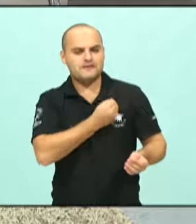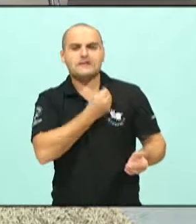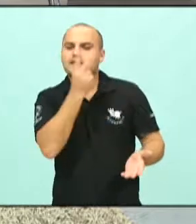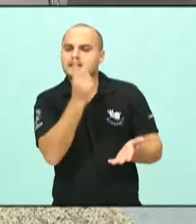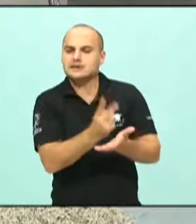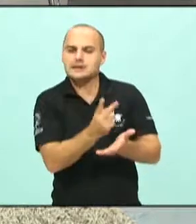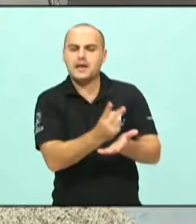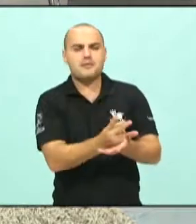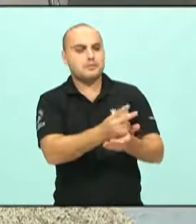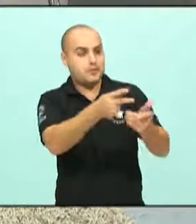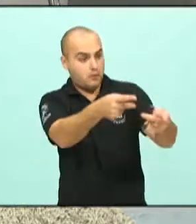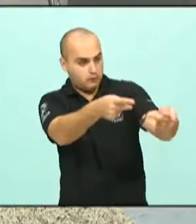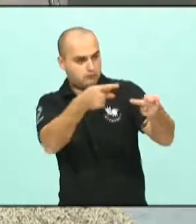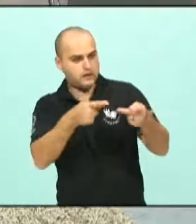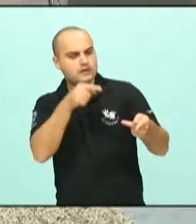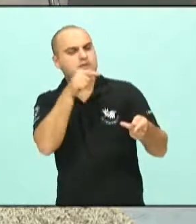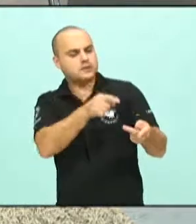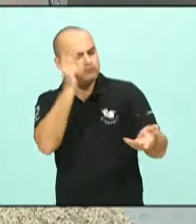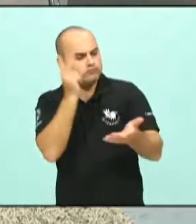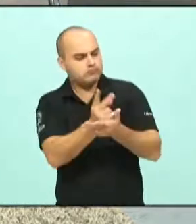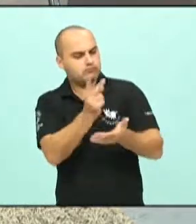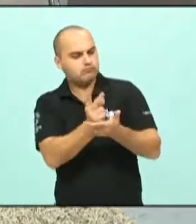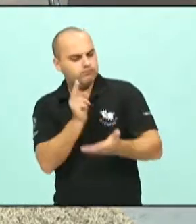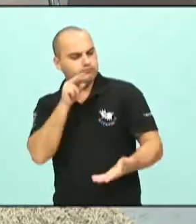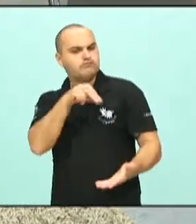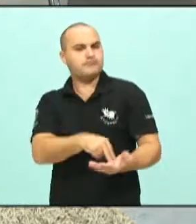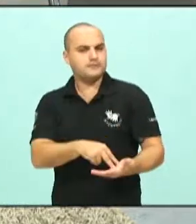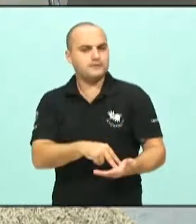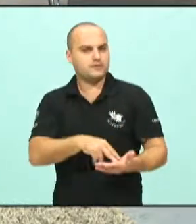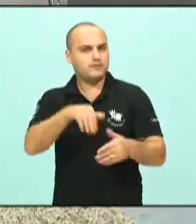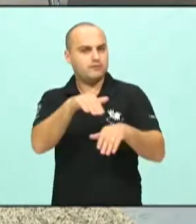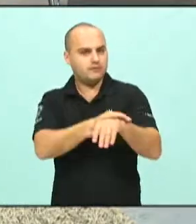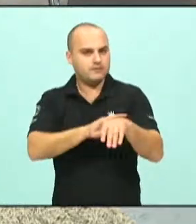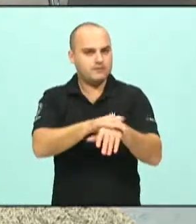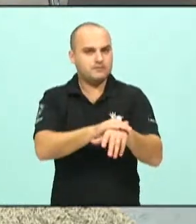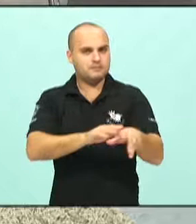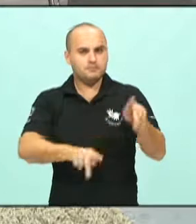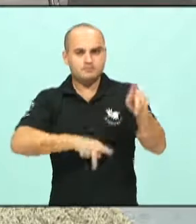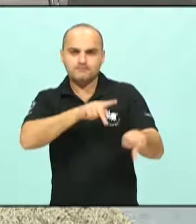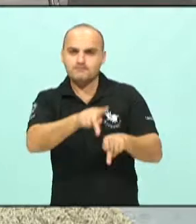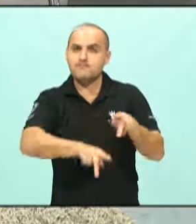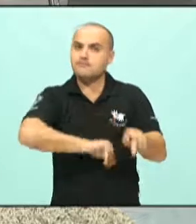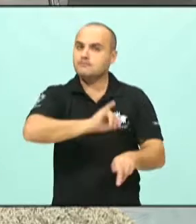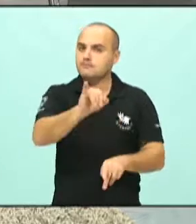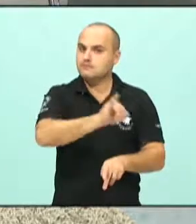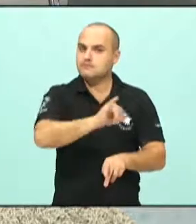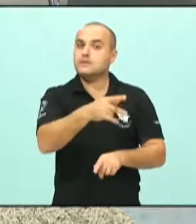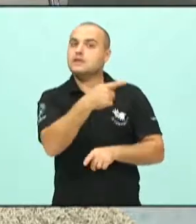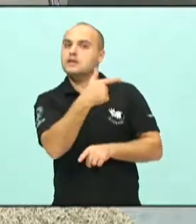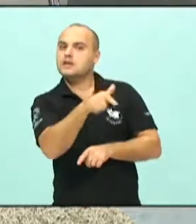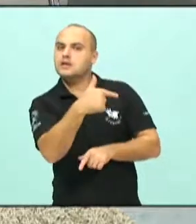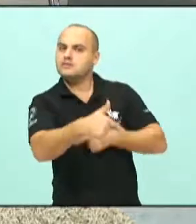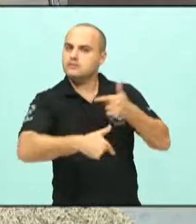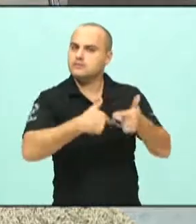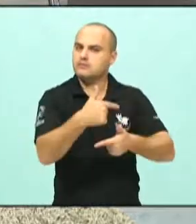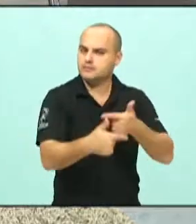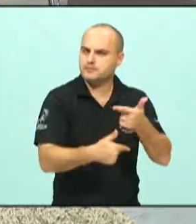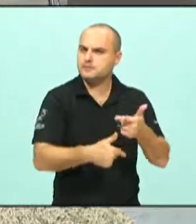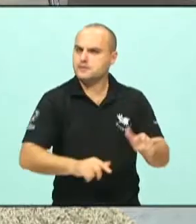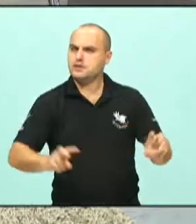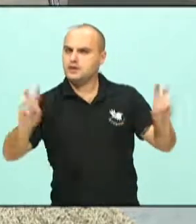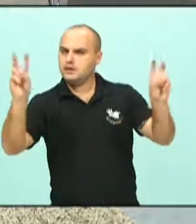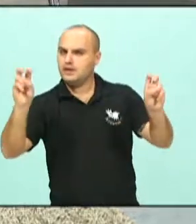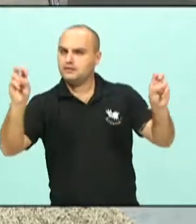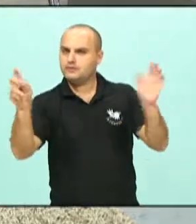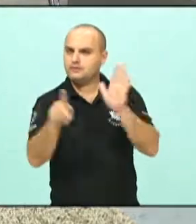furta a estar conosco aqui conversando com a coletividade itagiense, falando sobre o seu trabalho e demais assuntos de interesse da nossa coletividade.